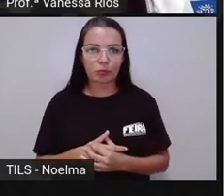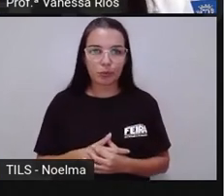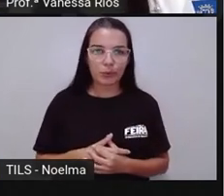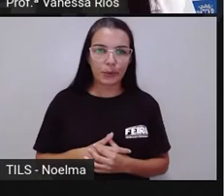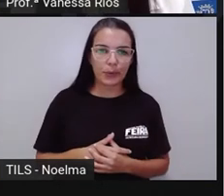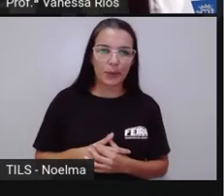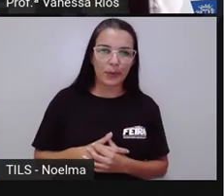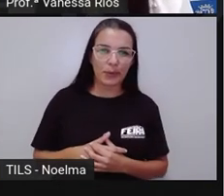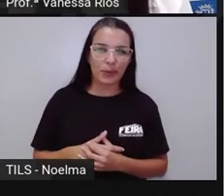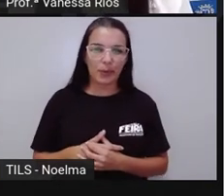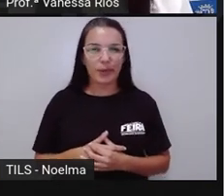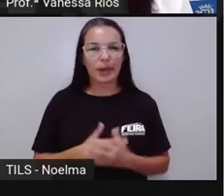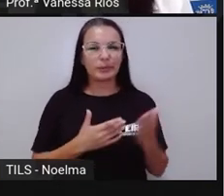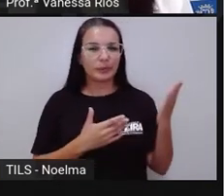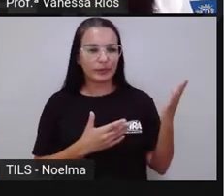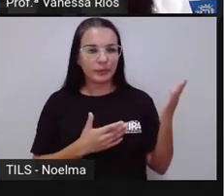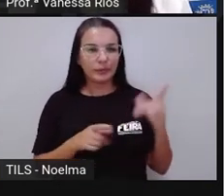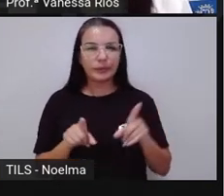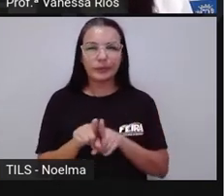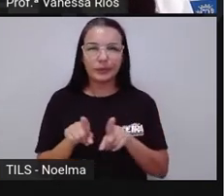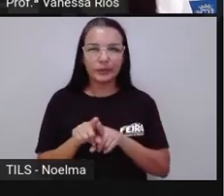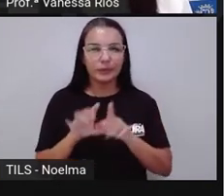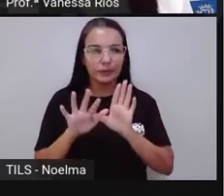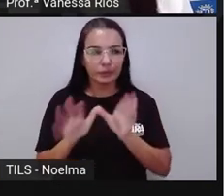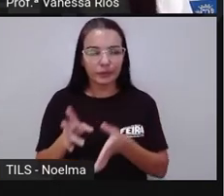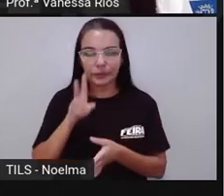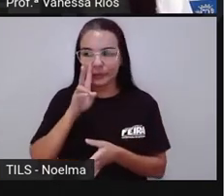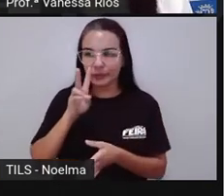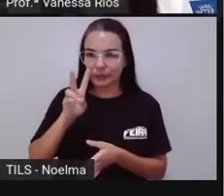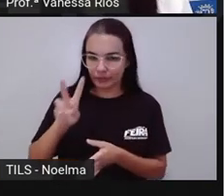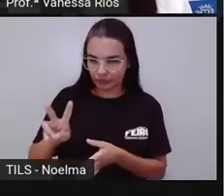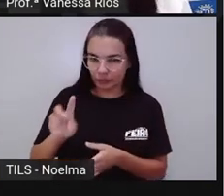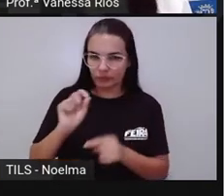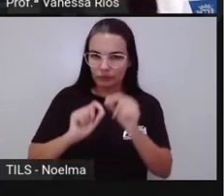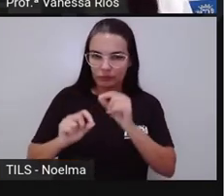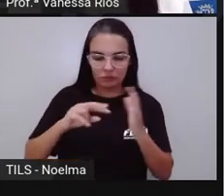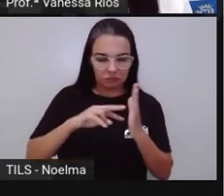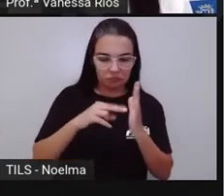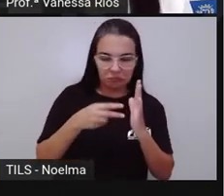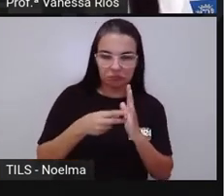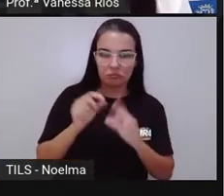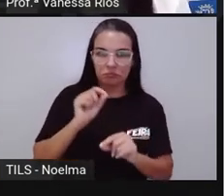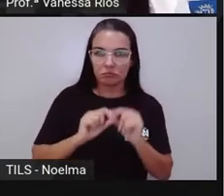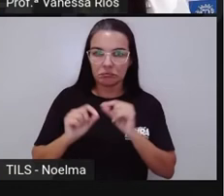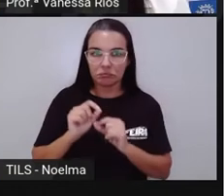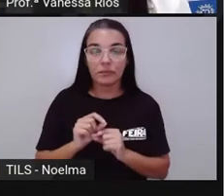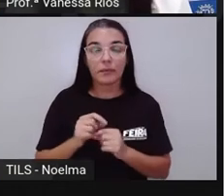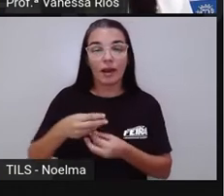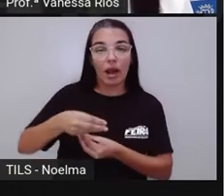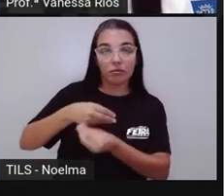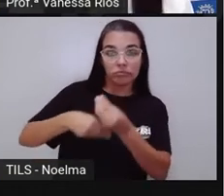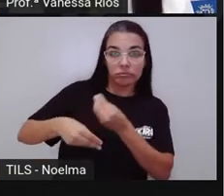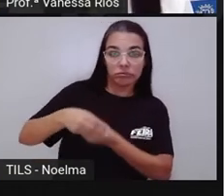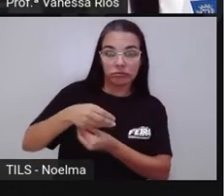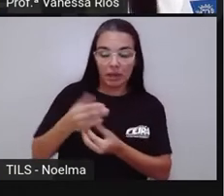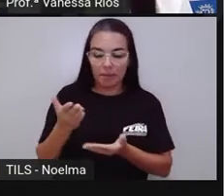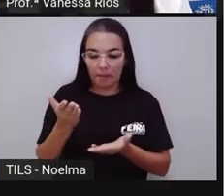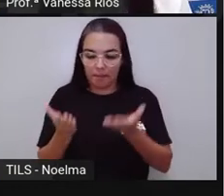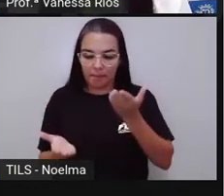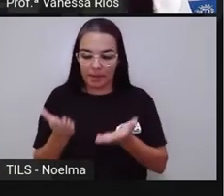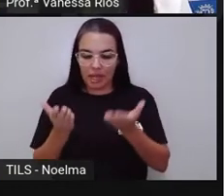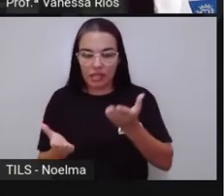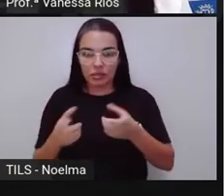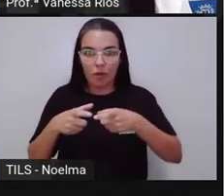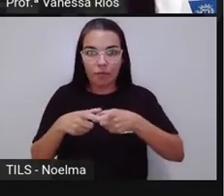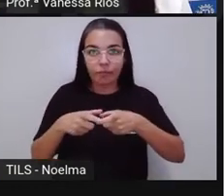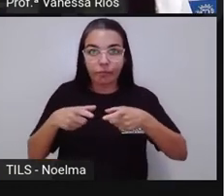E aí nós também já observamos na definição, né, a densidade, a relação entre o peso e o